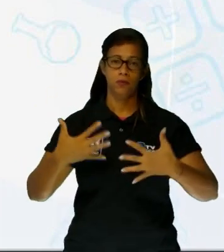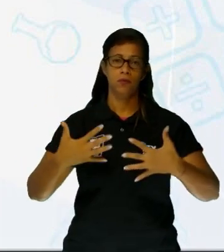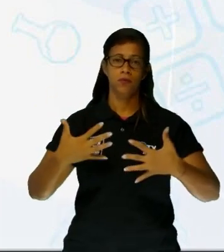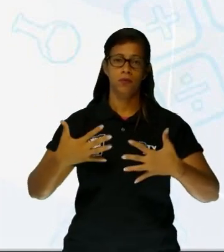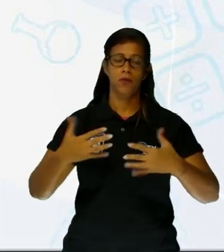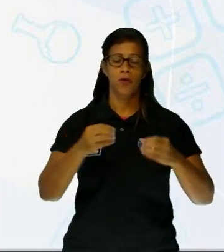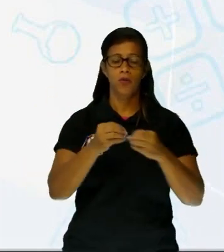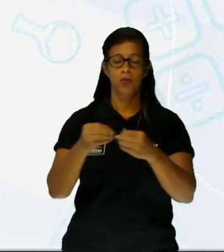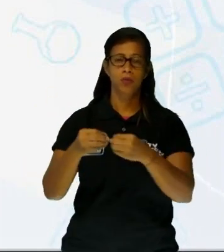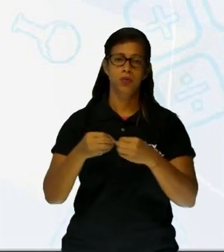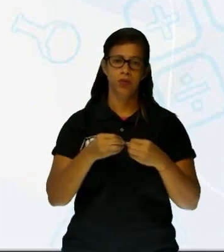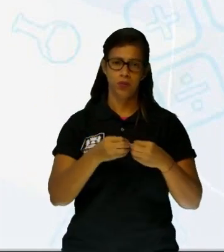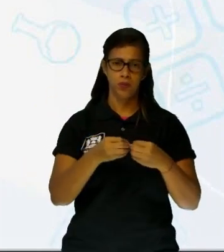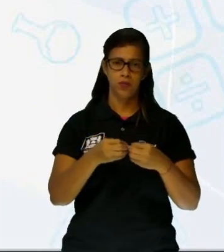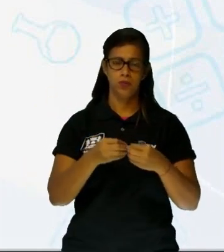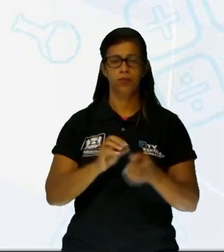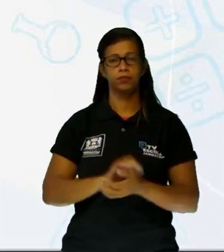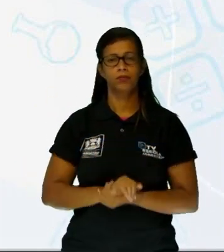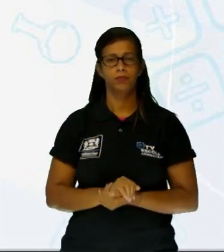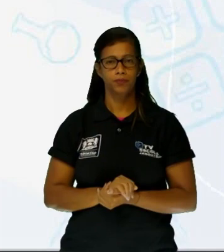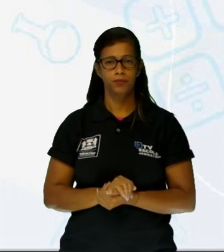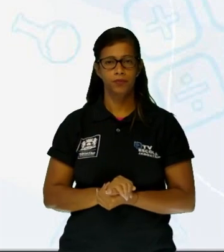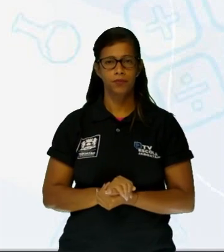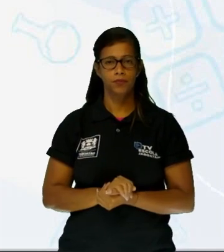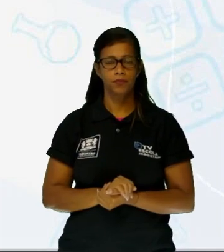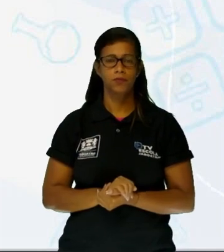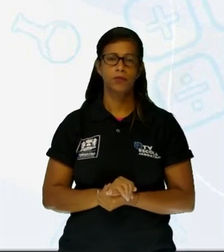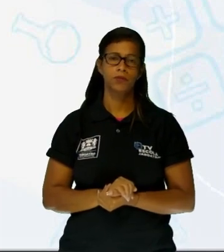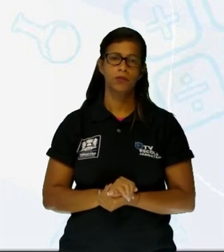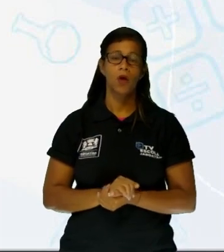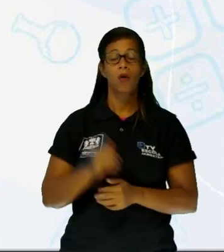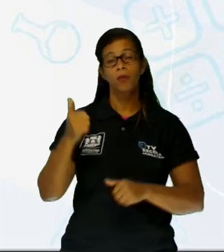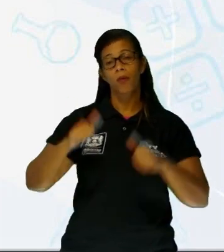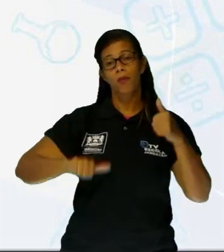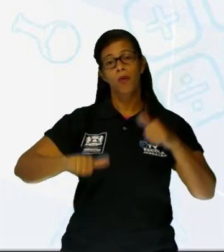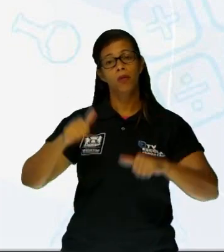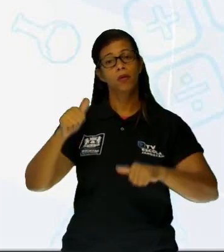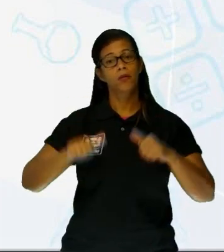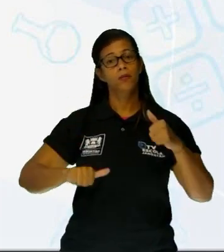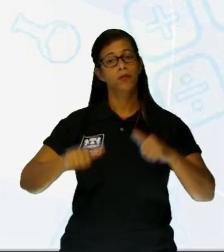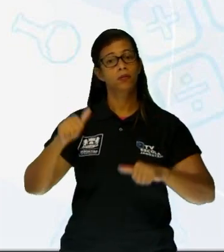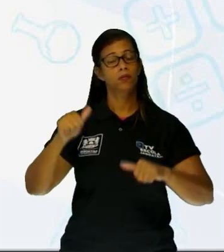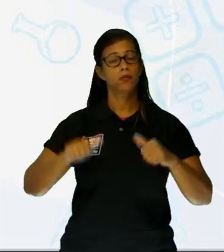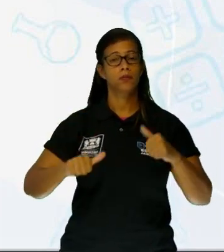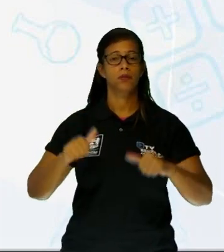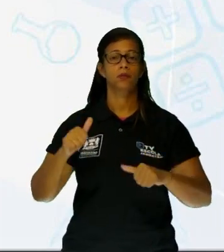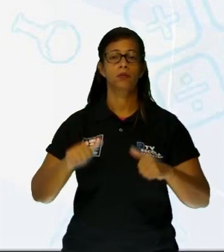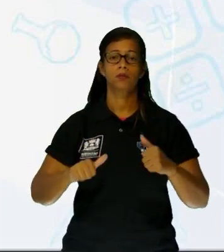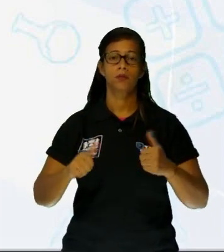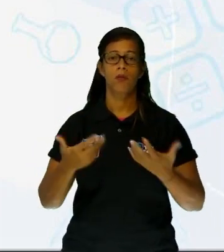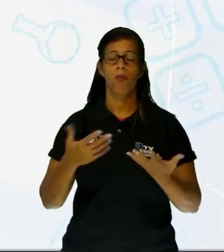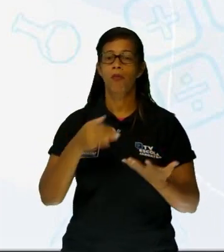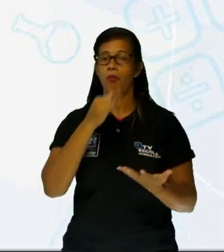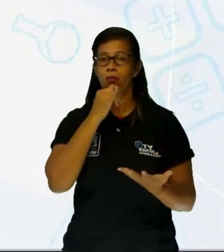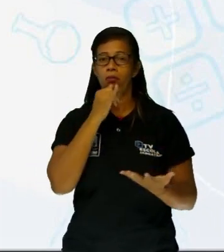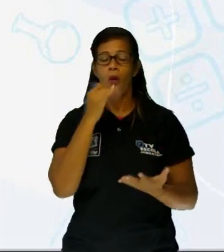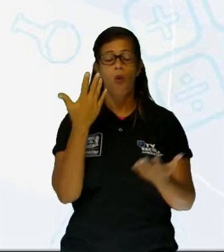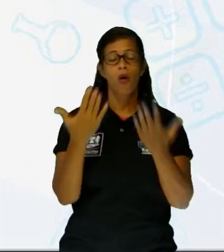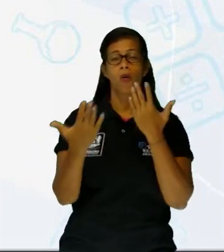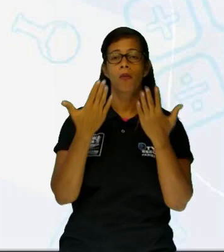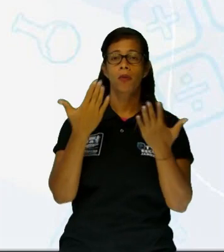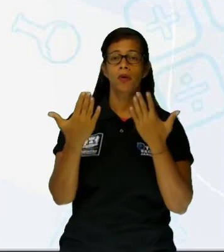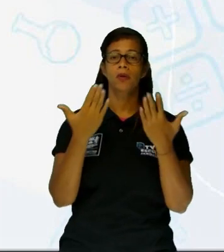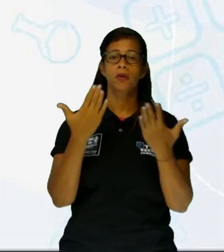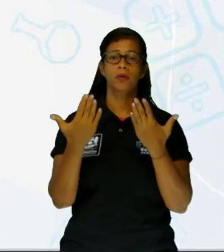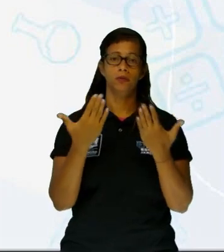Nada a ver, né? Letra D. Uma analogia cuja base comum é a tolerância. Bom, a analogia é uma comparação, né?